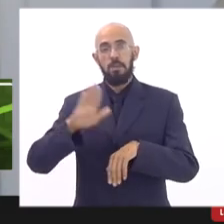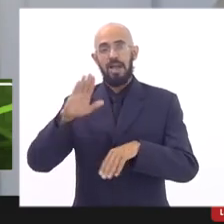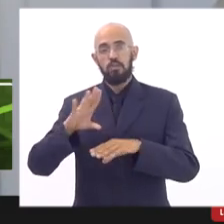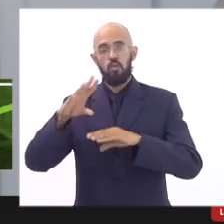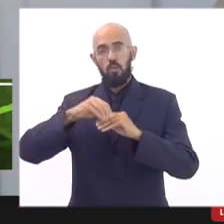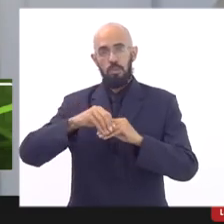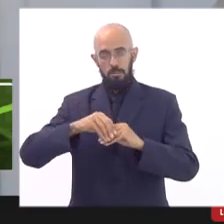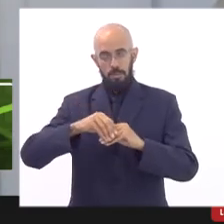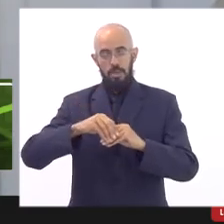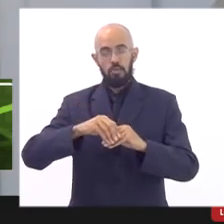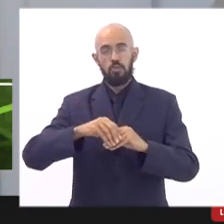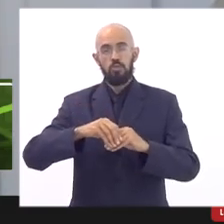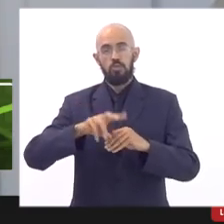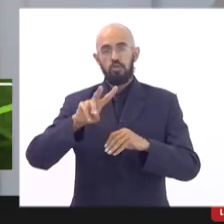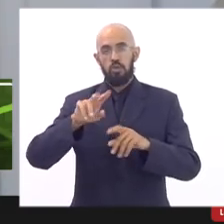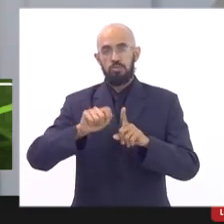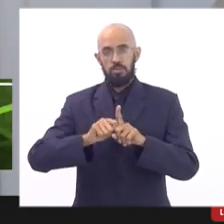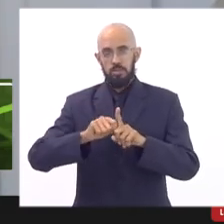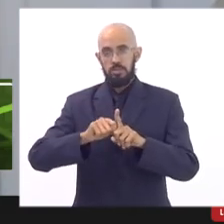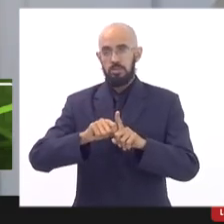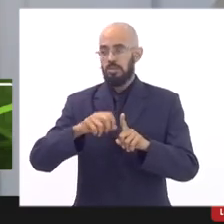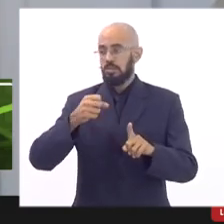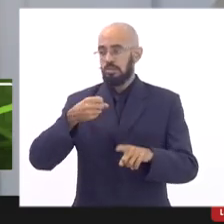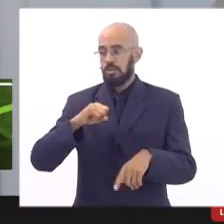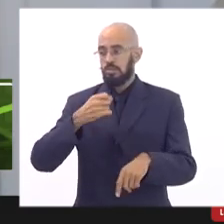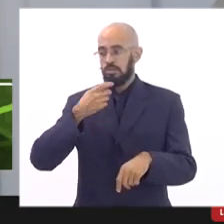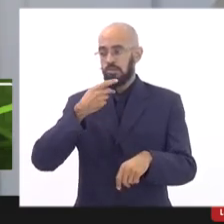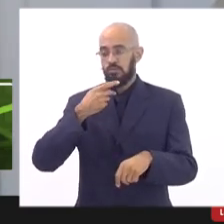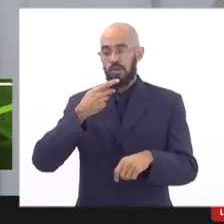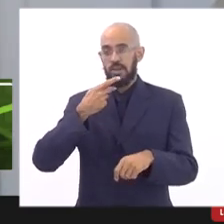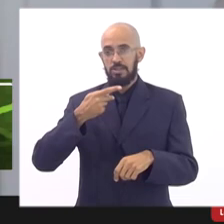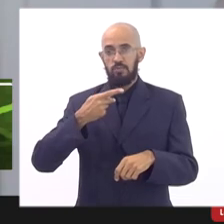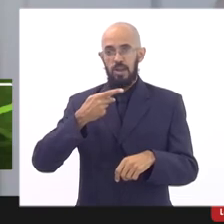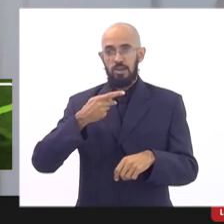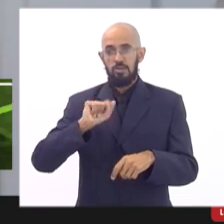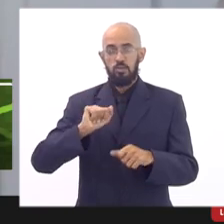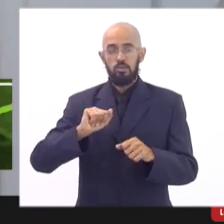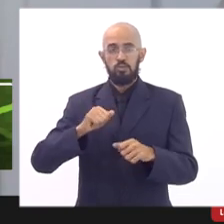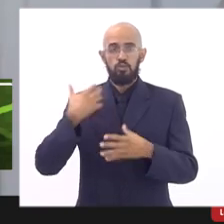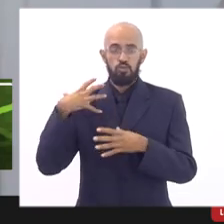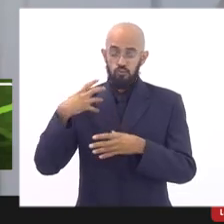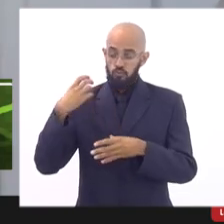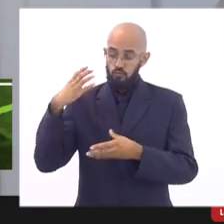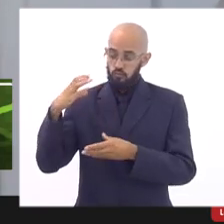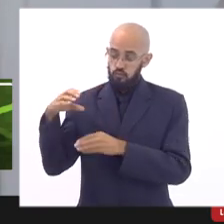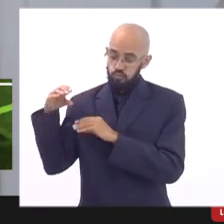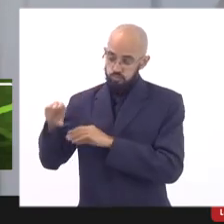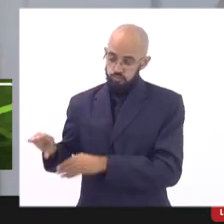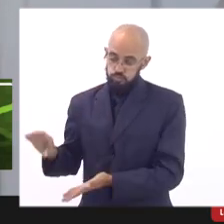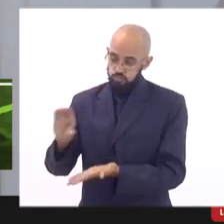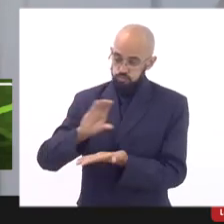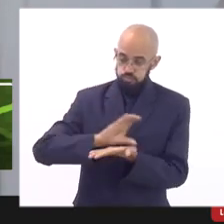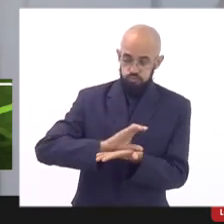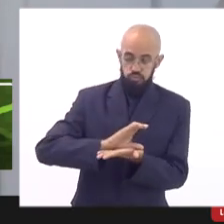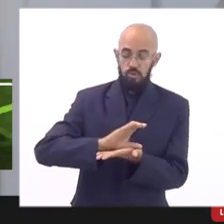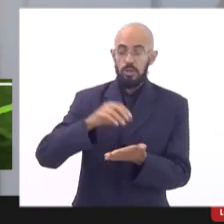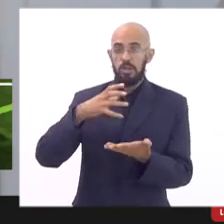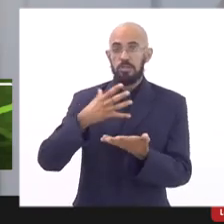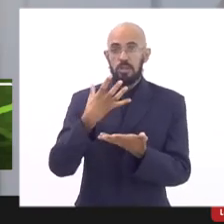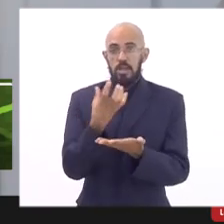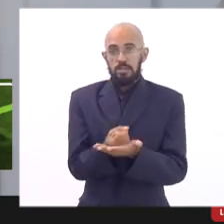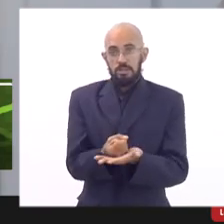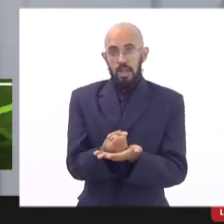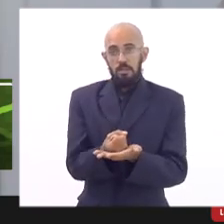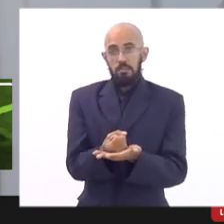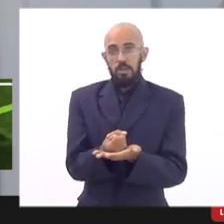ali em dois meses então se a gente tivesse um plano de trabalho amarrado com o valor que os diretores recebem por meio de resolução